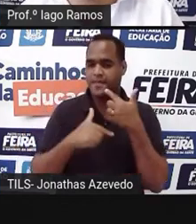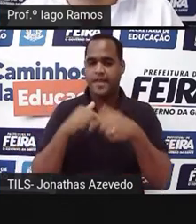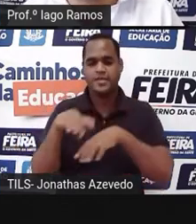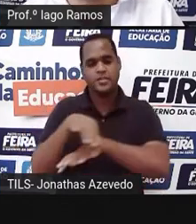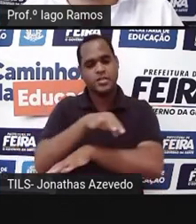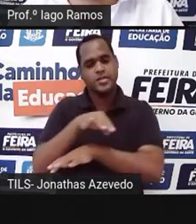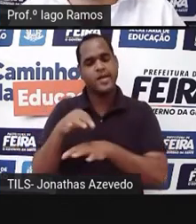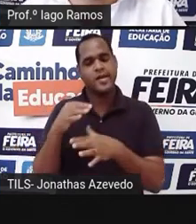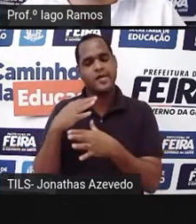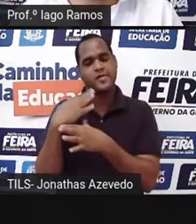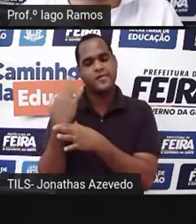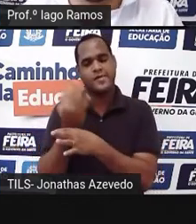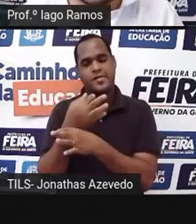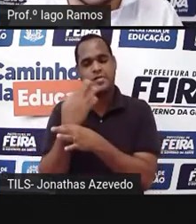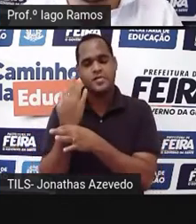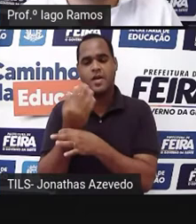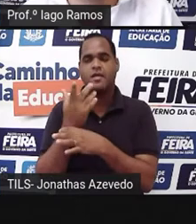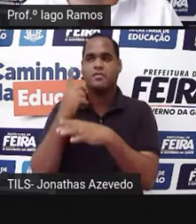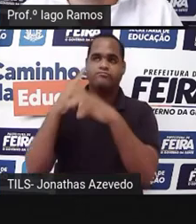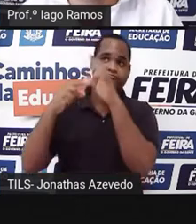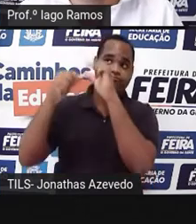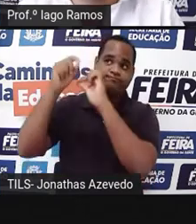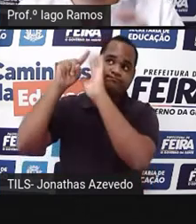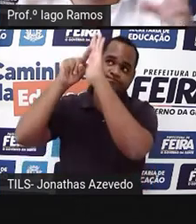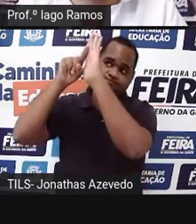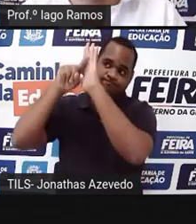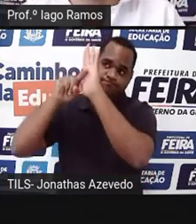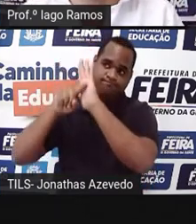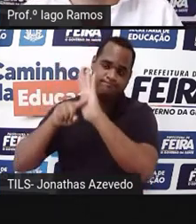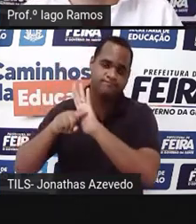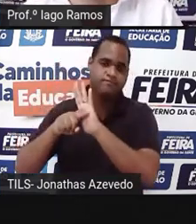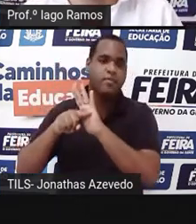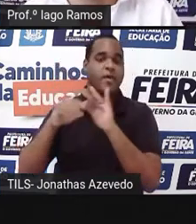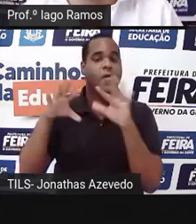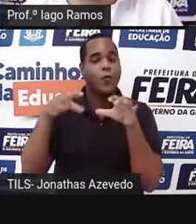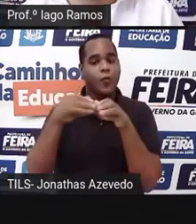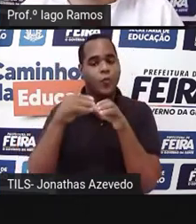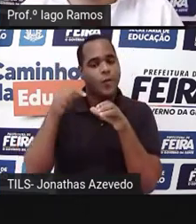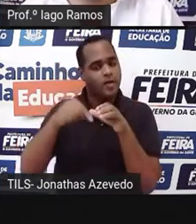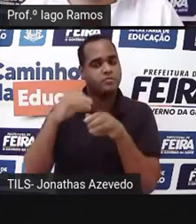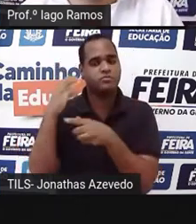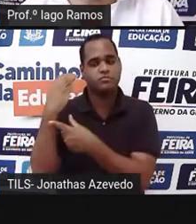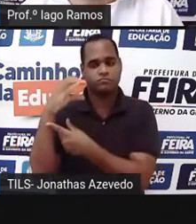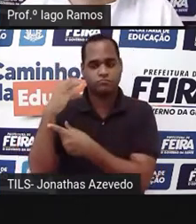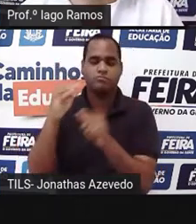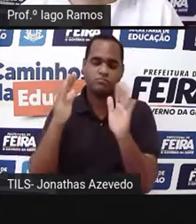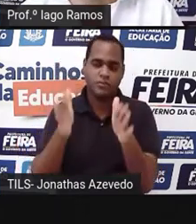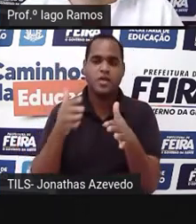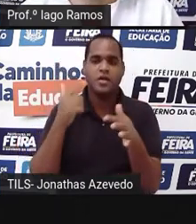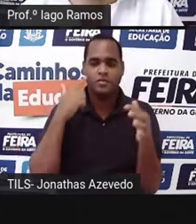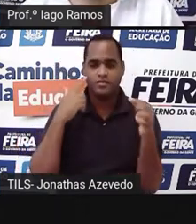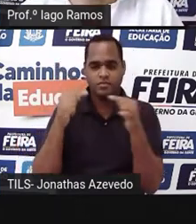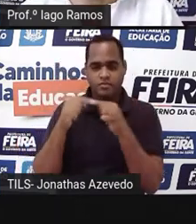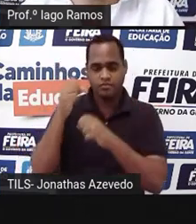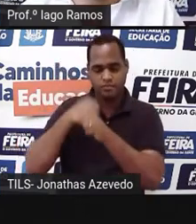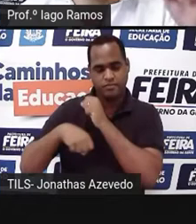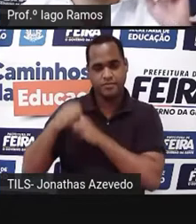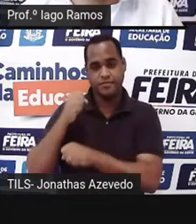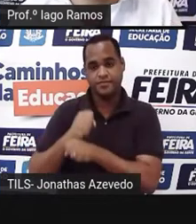com físicos, com astrônomos, né, toda essa equipe de cientistas, quando, né, no ano de